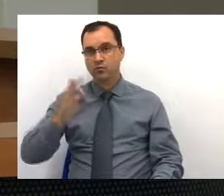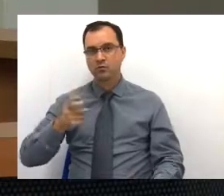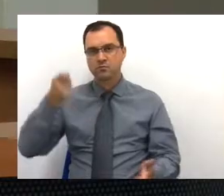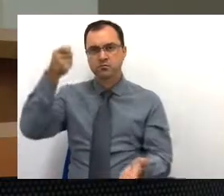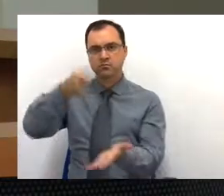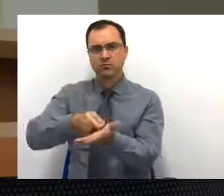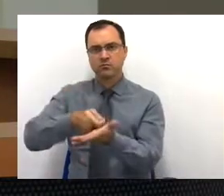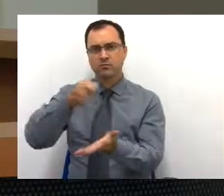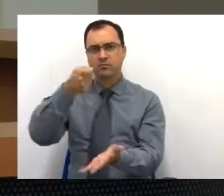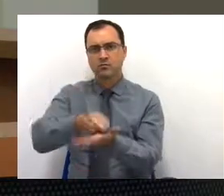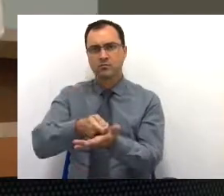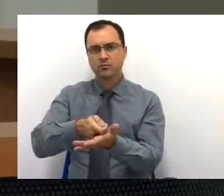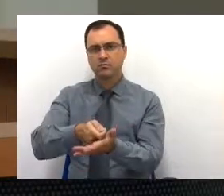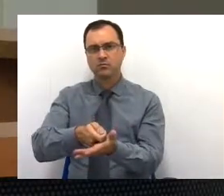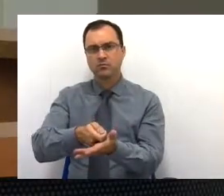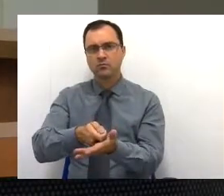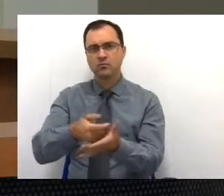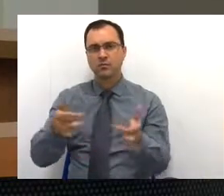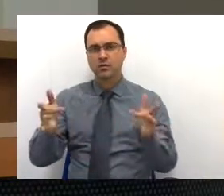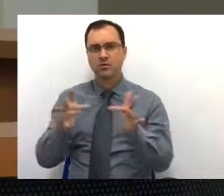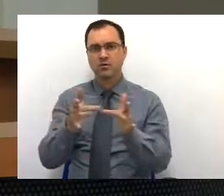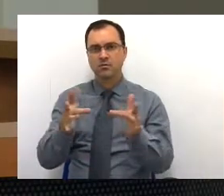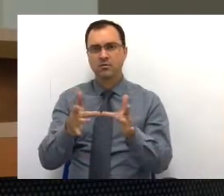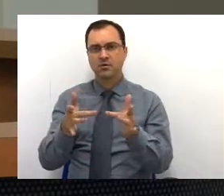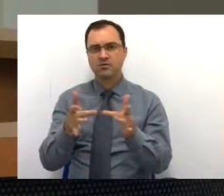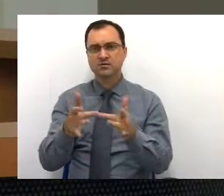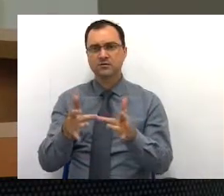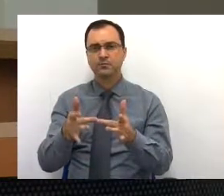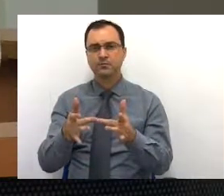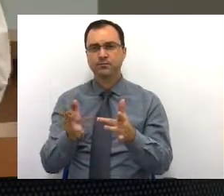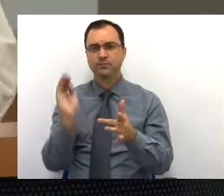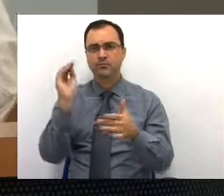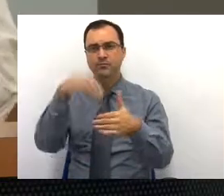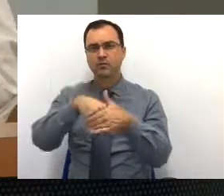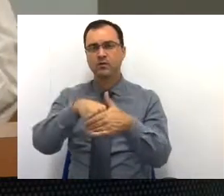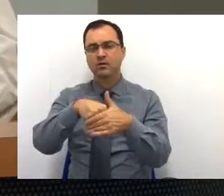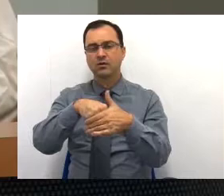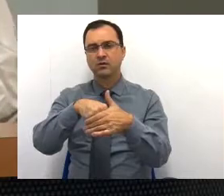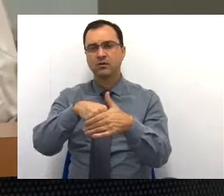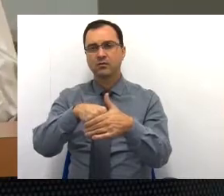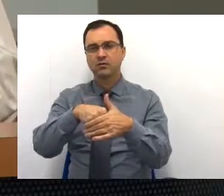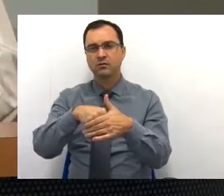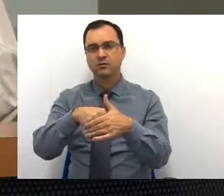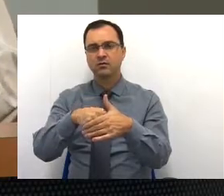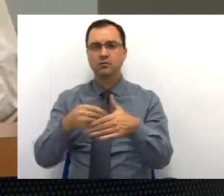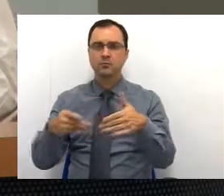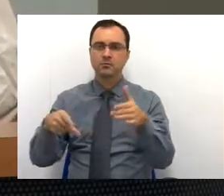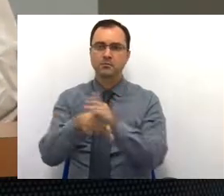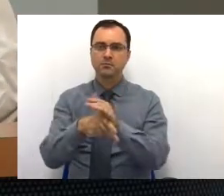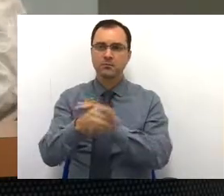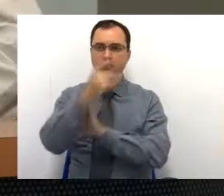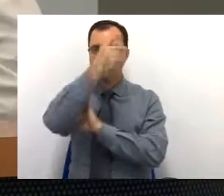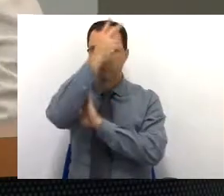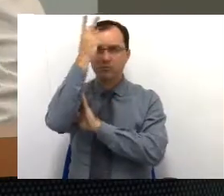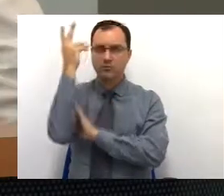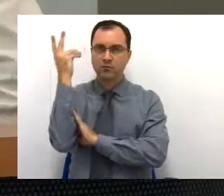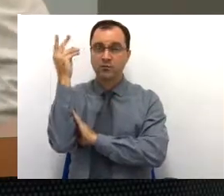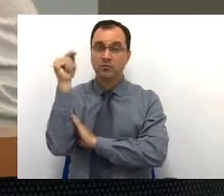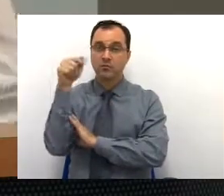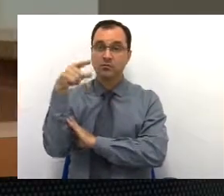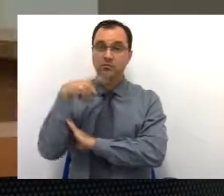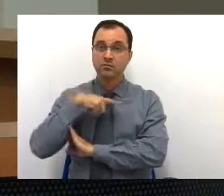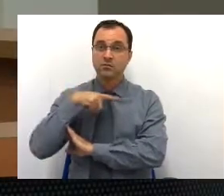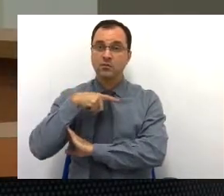obrigatoriedade, a aplicação dentro da receita do município. Então, nós temos ali